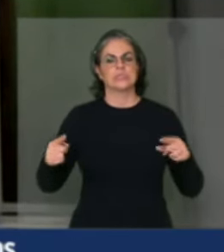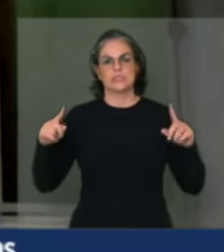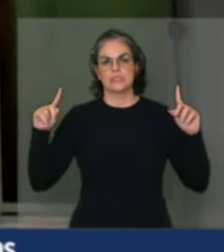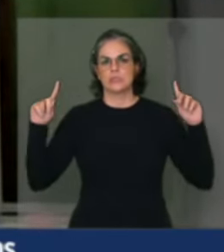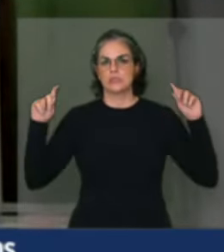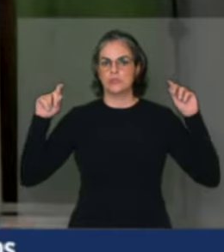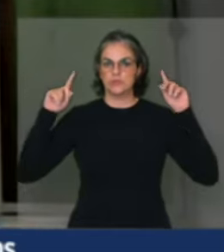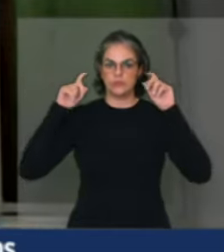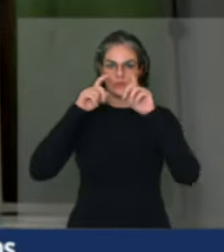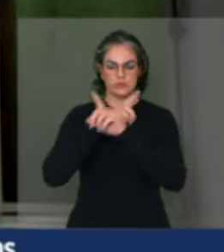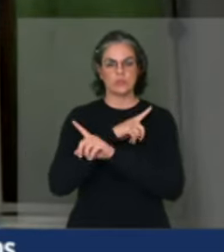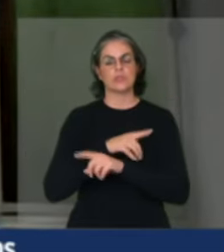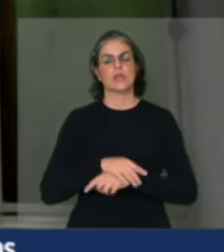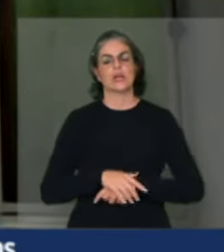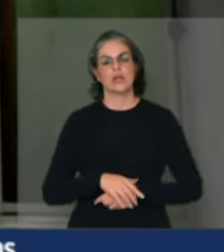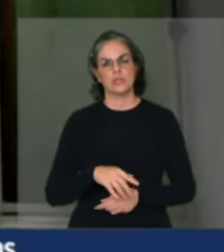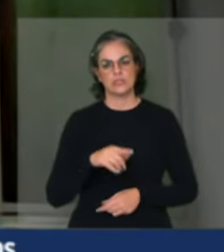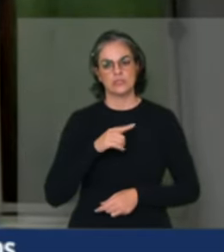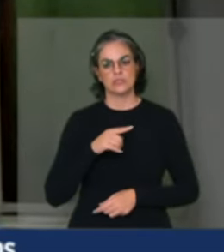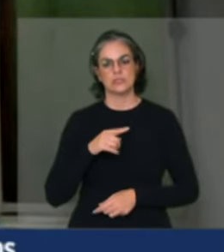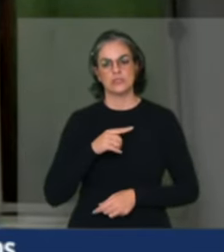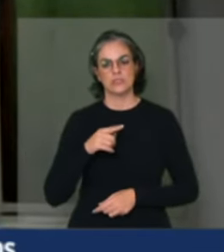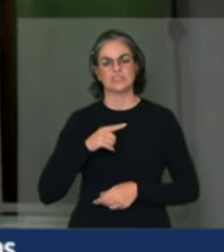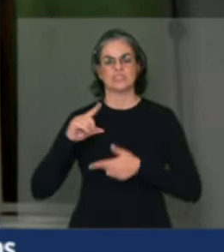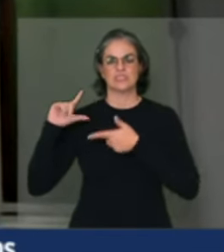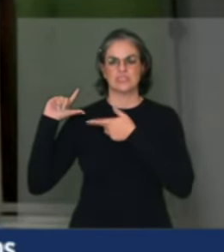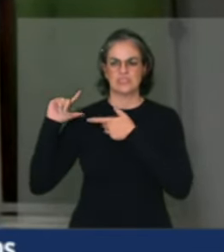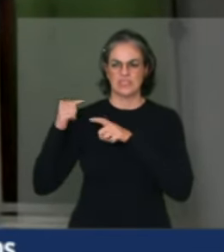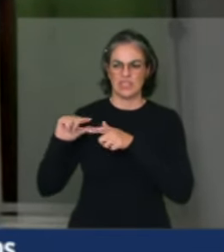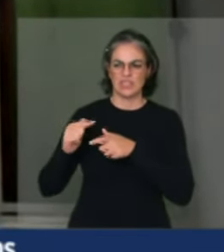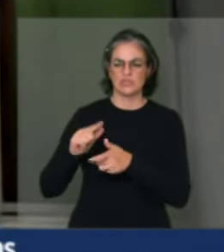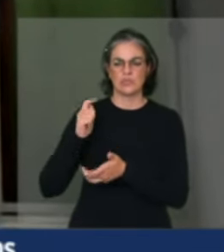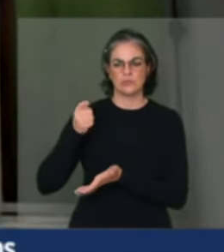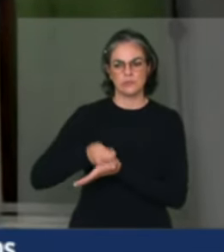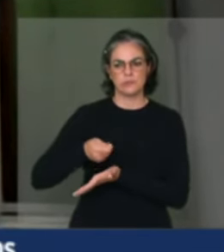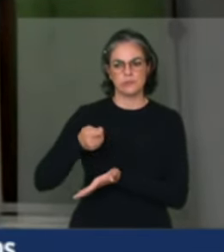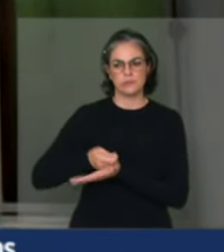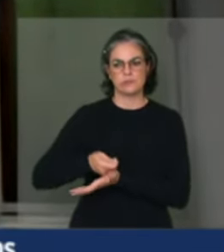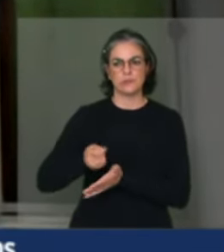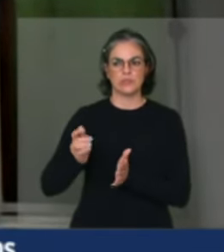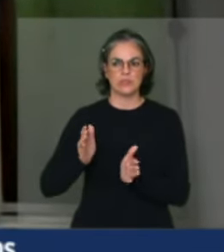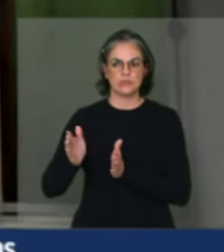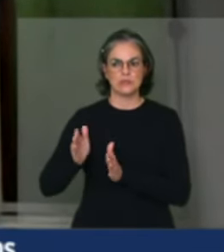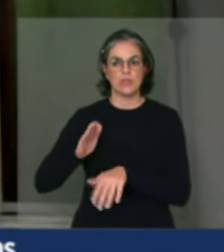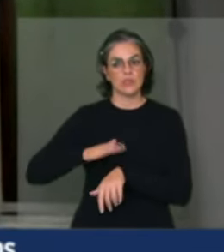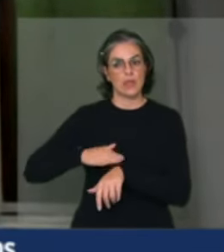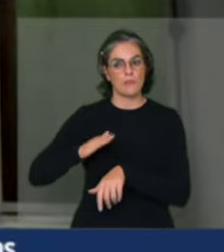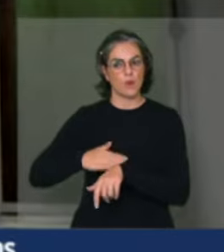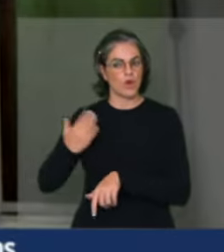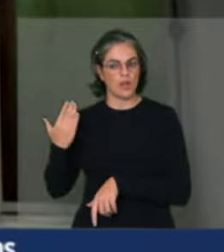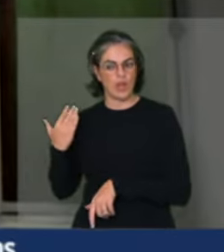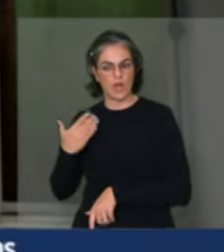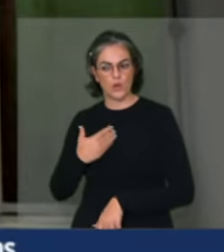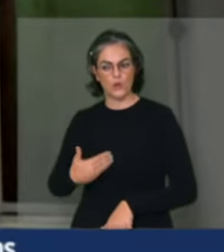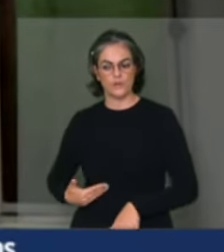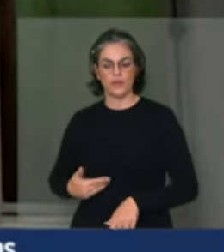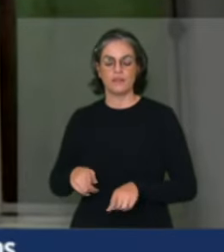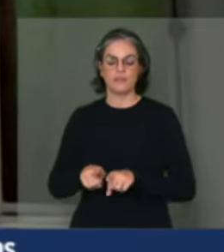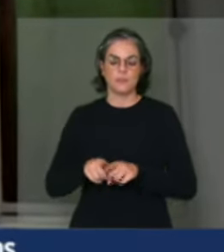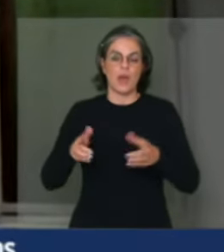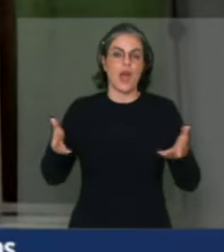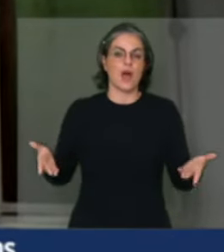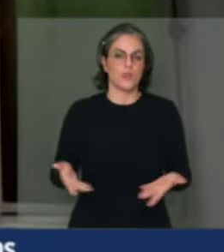e o conservadorismo do governo provisório e do governo atual tem nos colocado numa situação